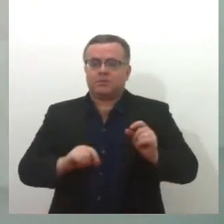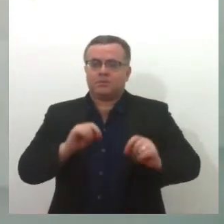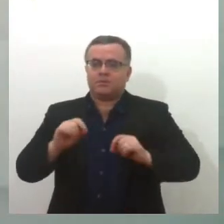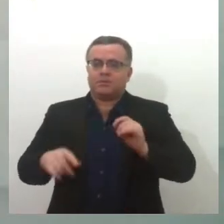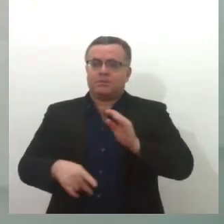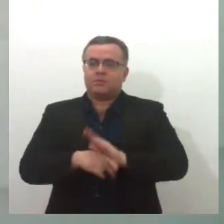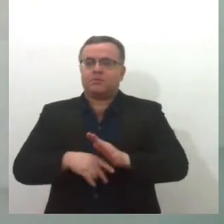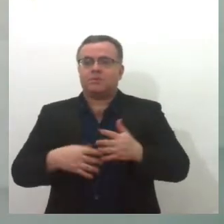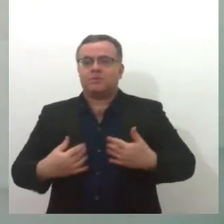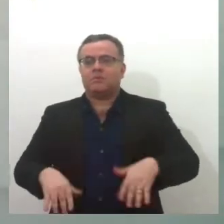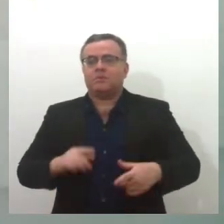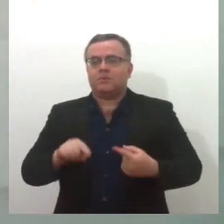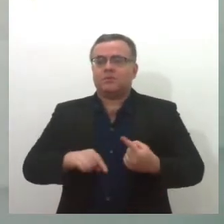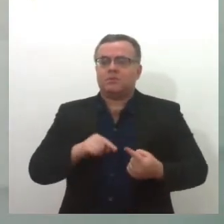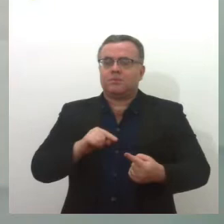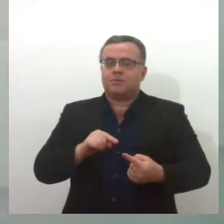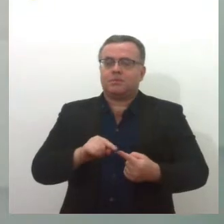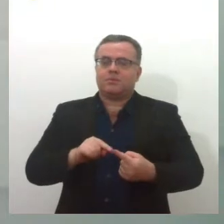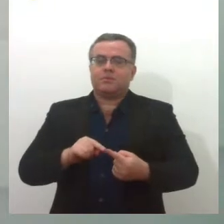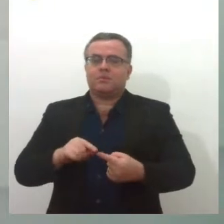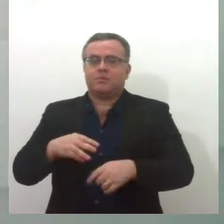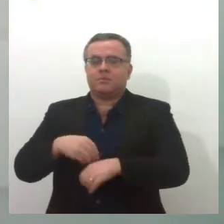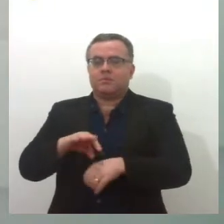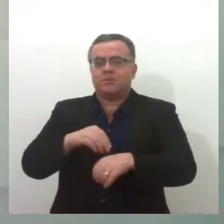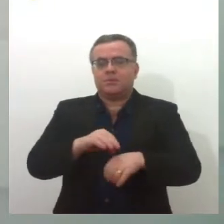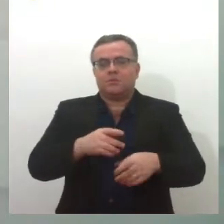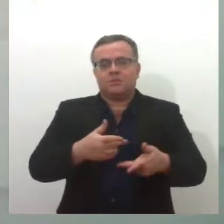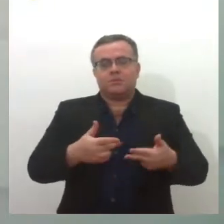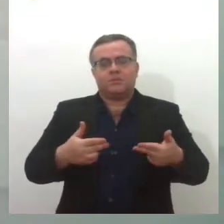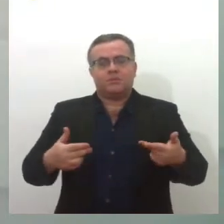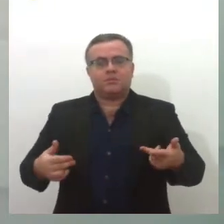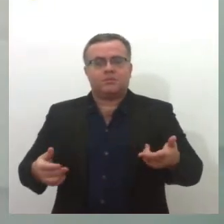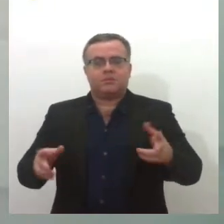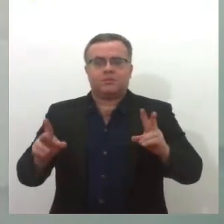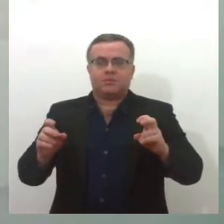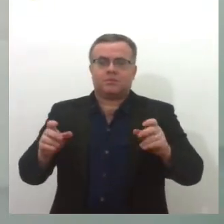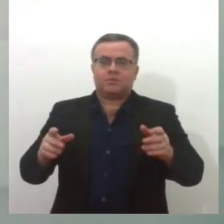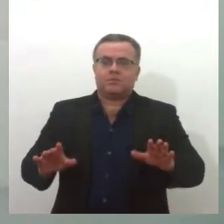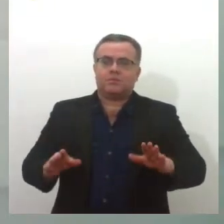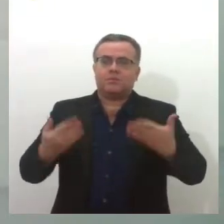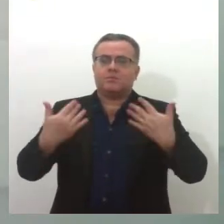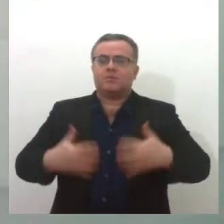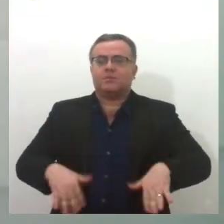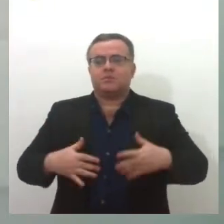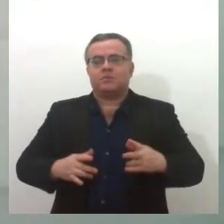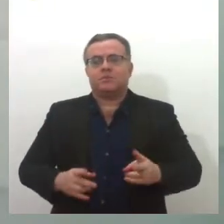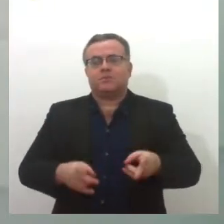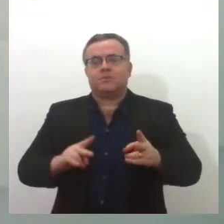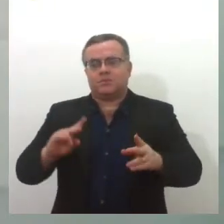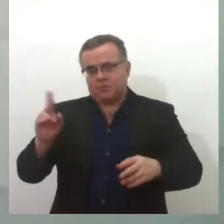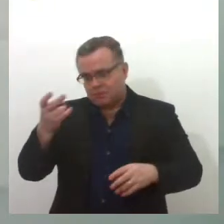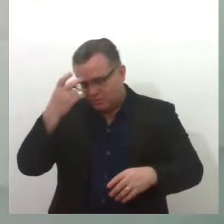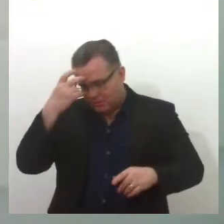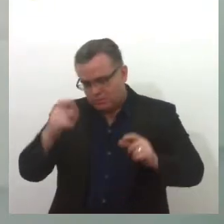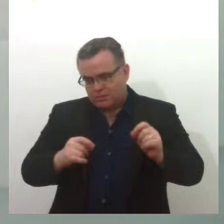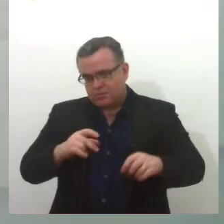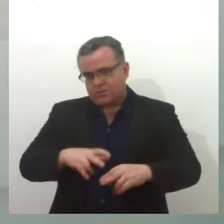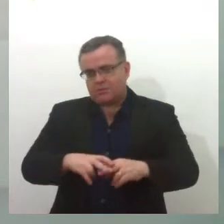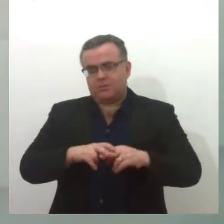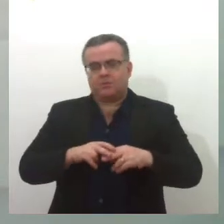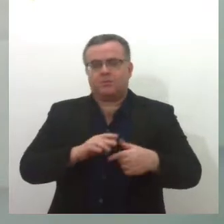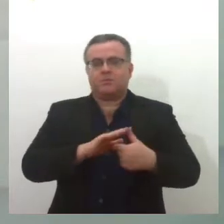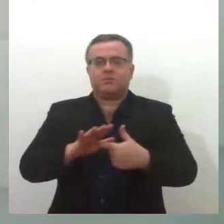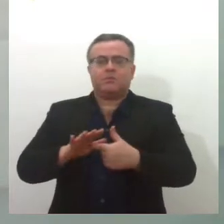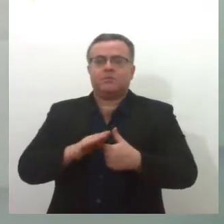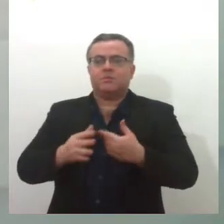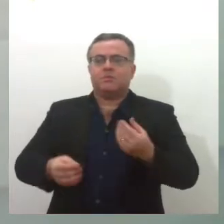objetivo trazer mais dos festejos juninos, mais da nossa tradição, da nossa cultura. E aí foi por